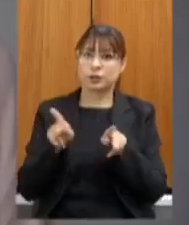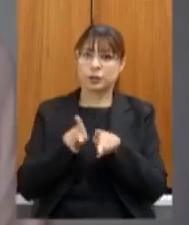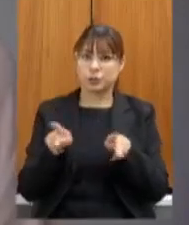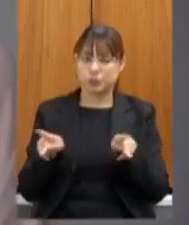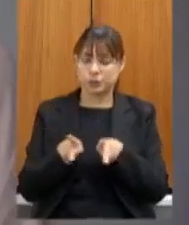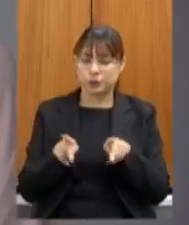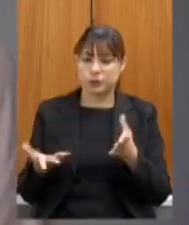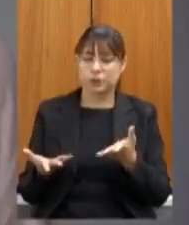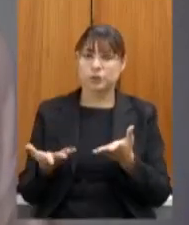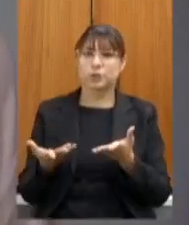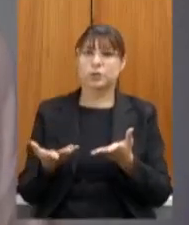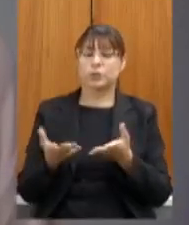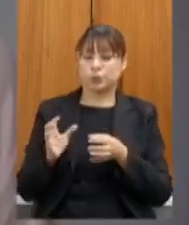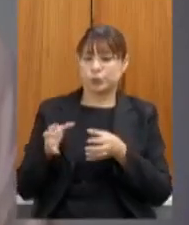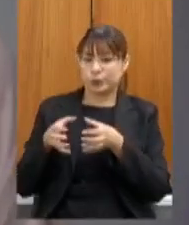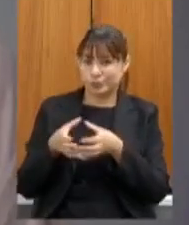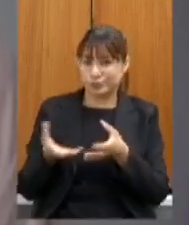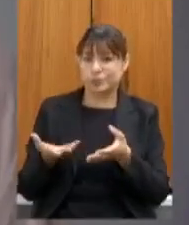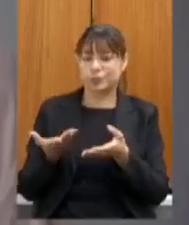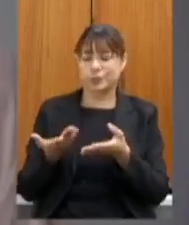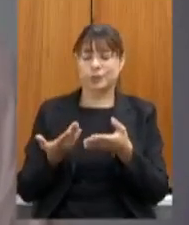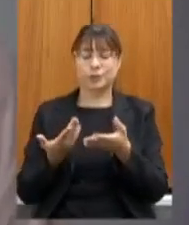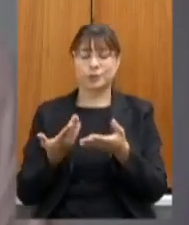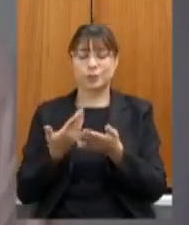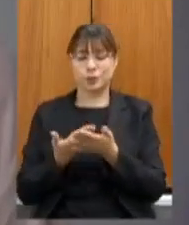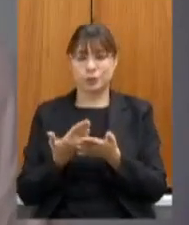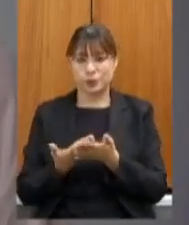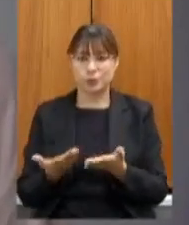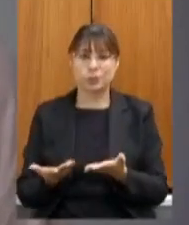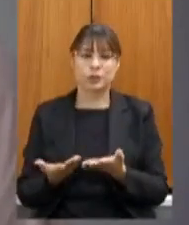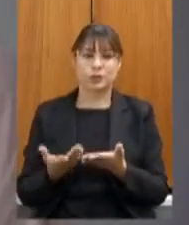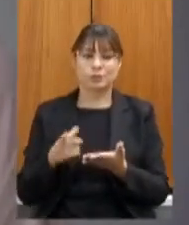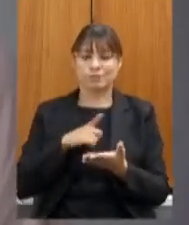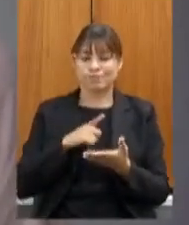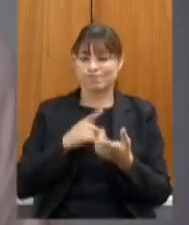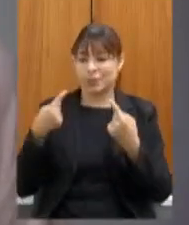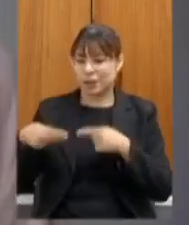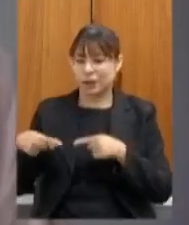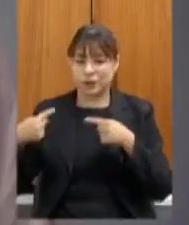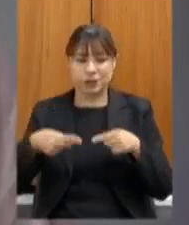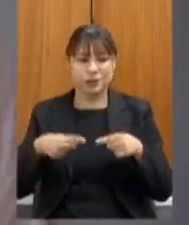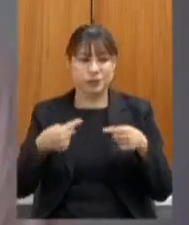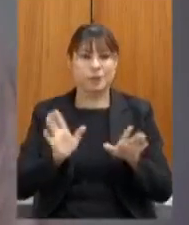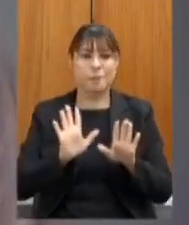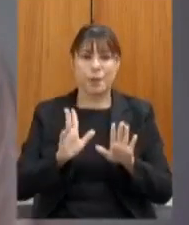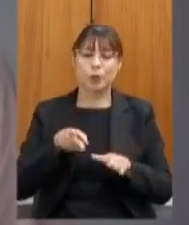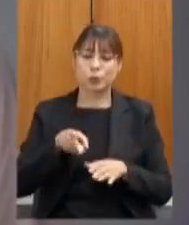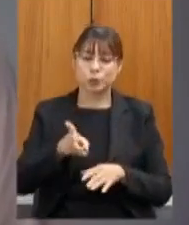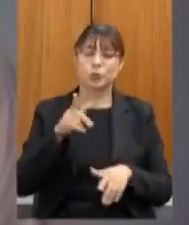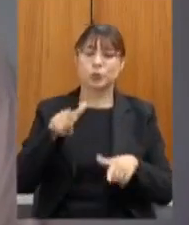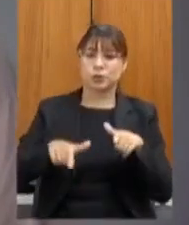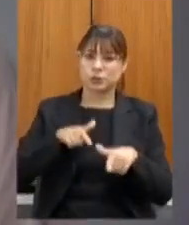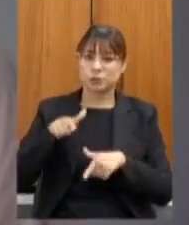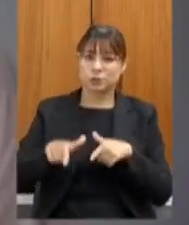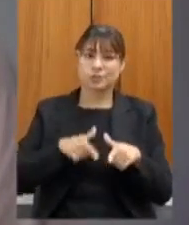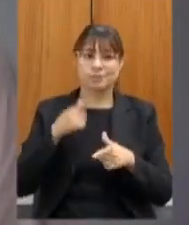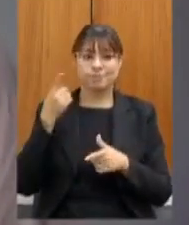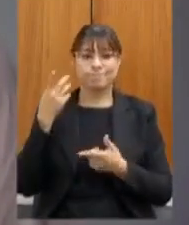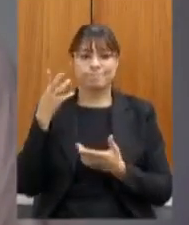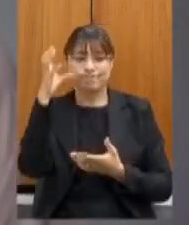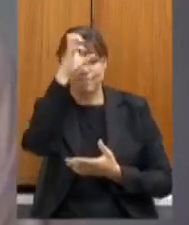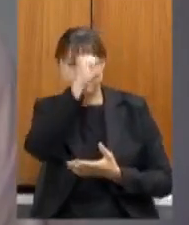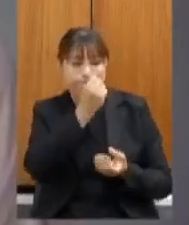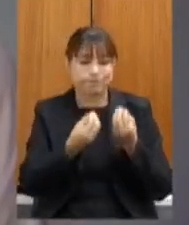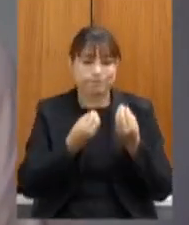rede que vem enfrentando aí as condições mais adversas para seguir trabalhando aprendendo esse novo modelo